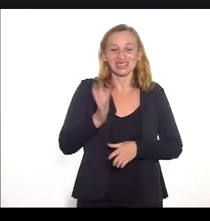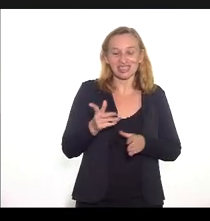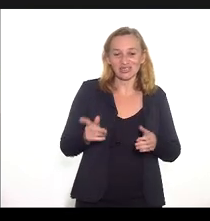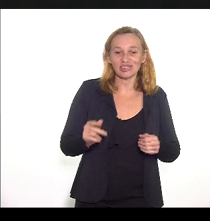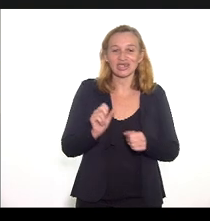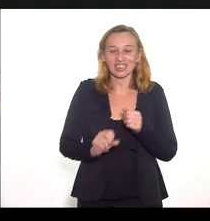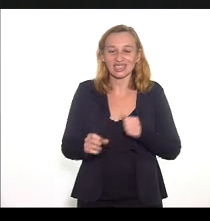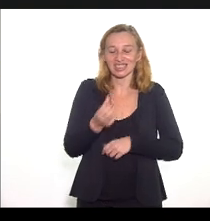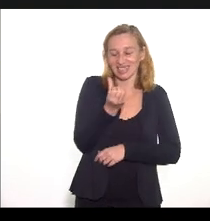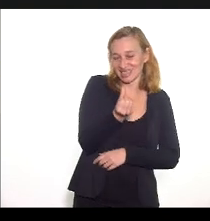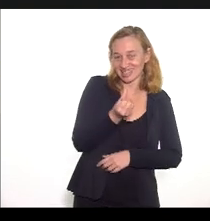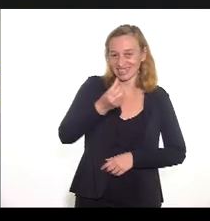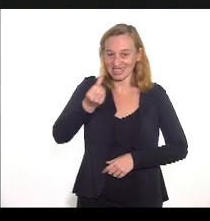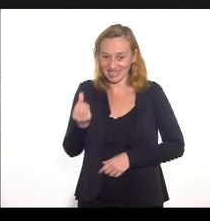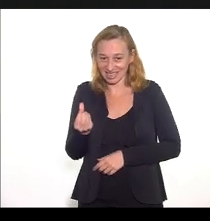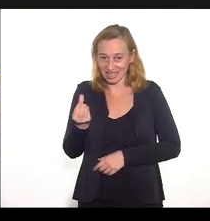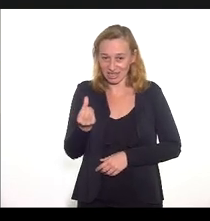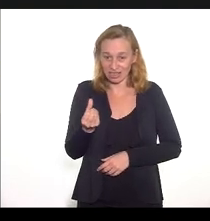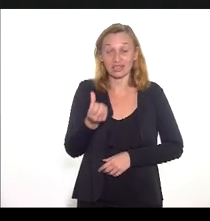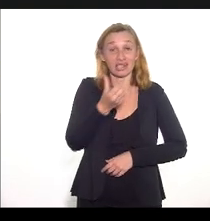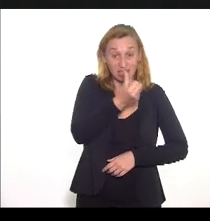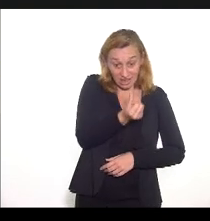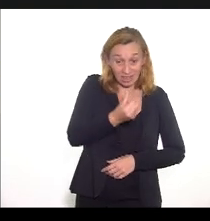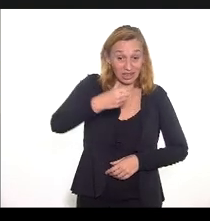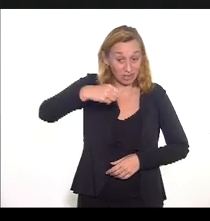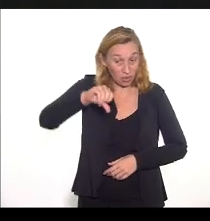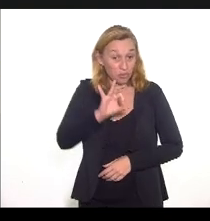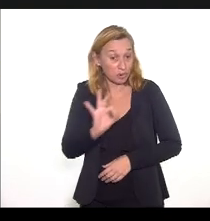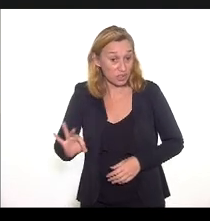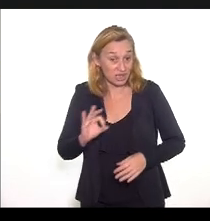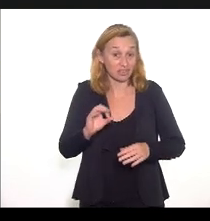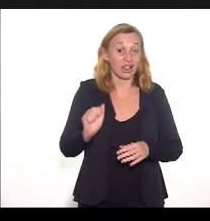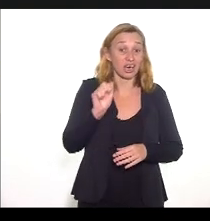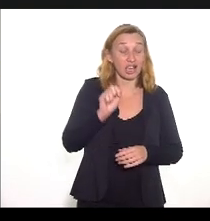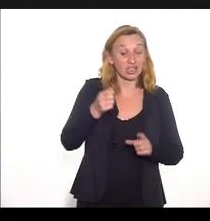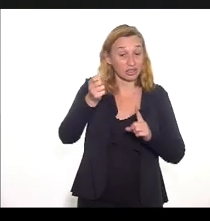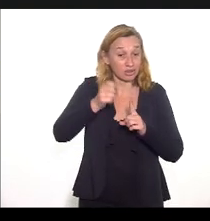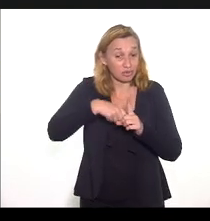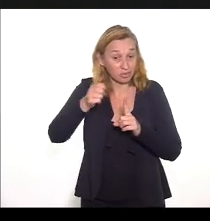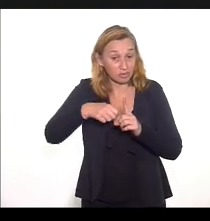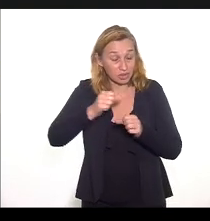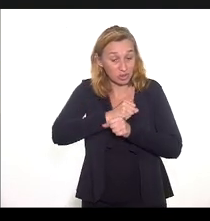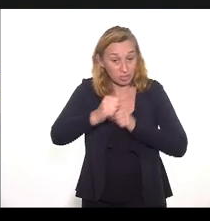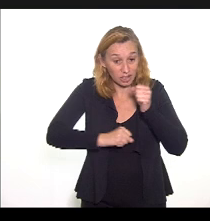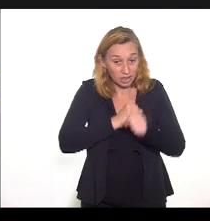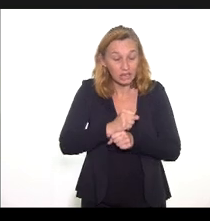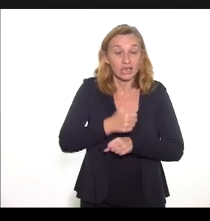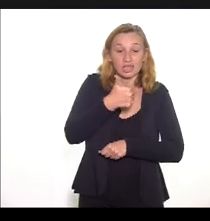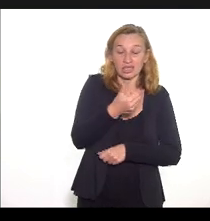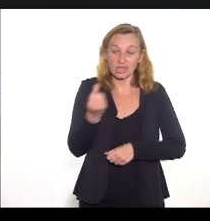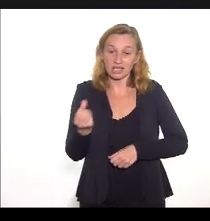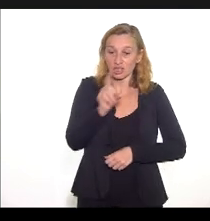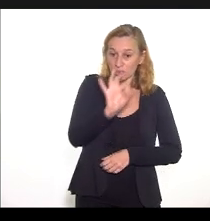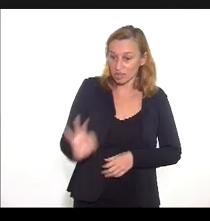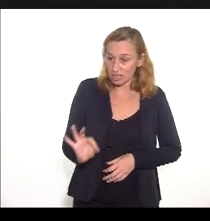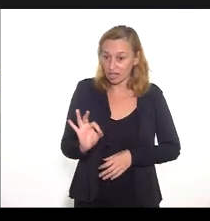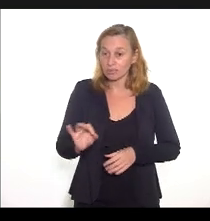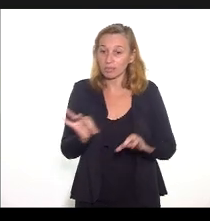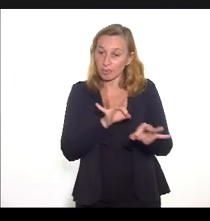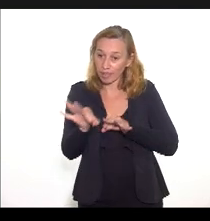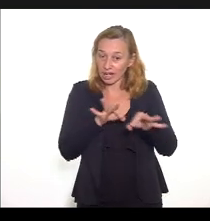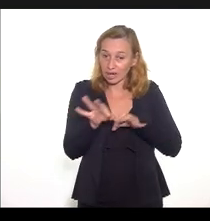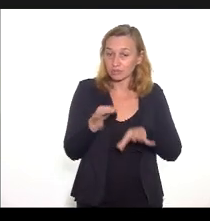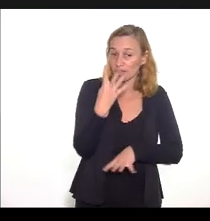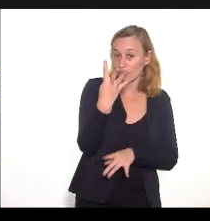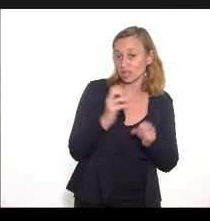66,64% da meta anual e 16,66% do planejado para